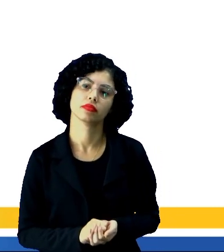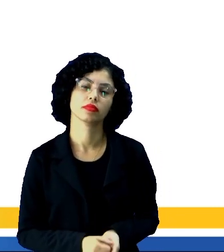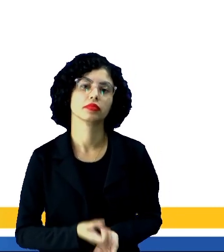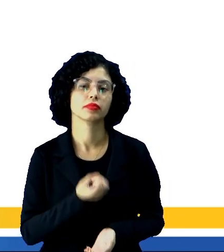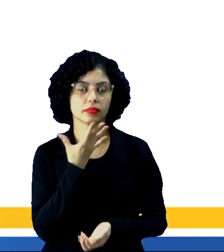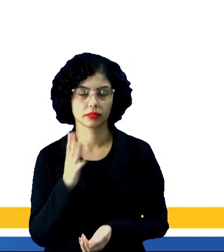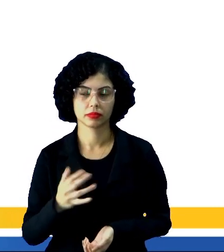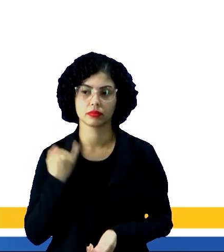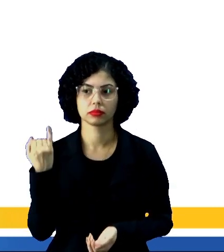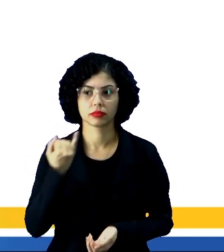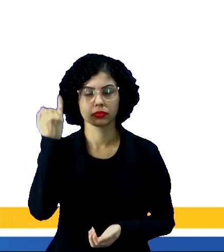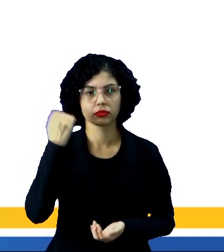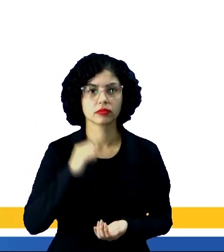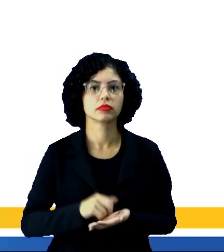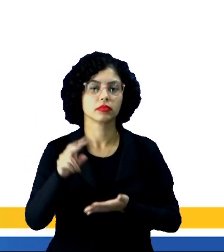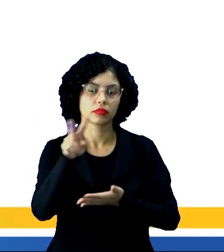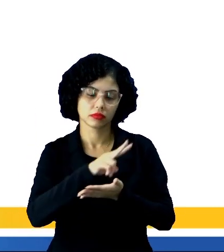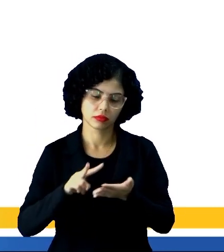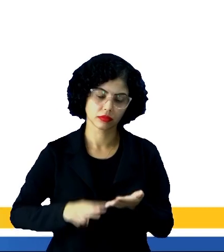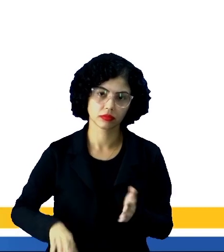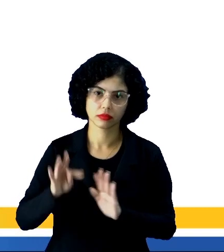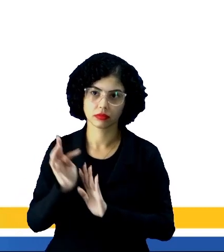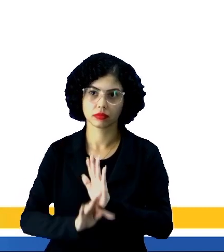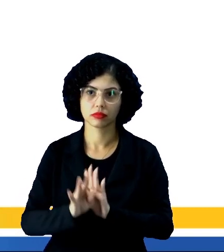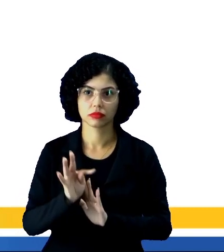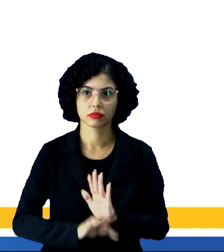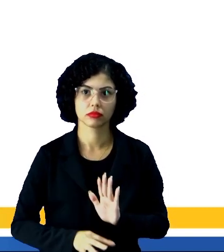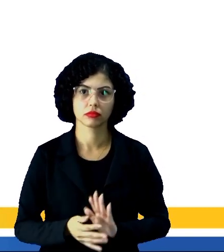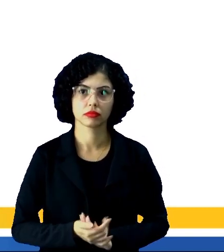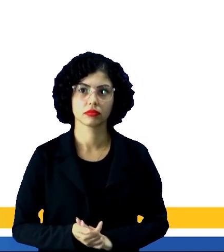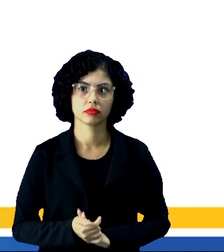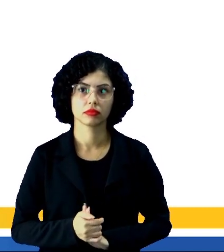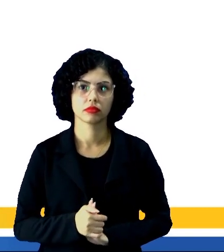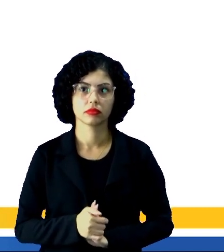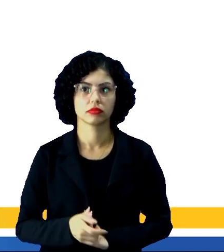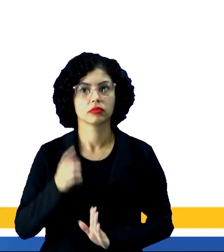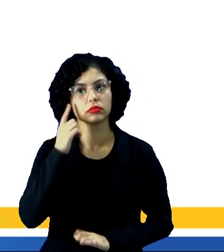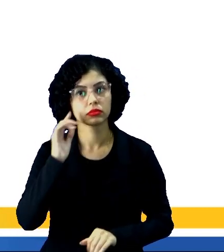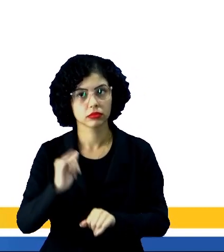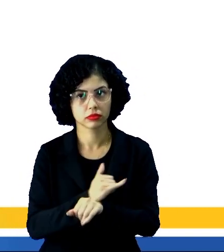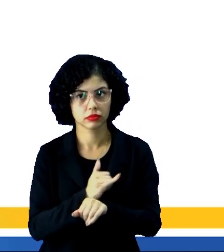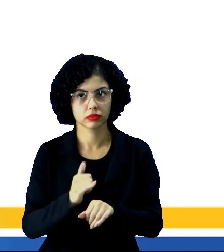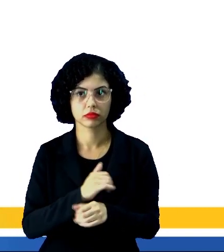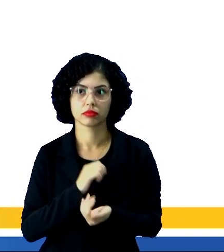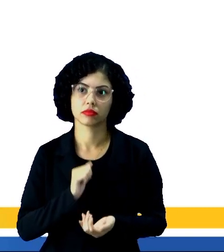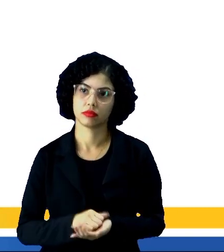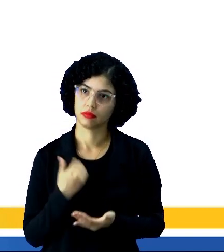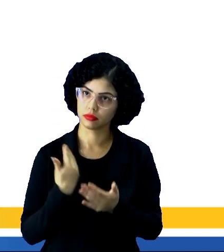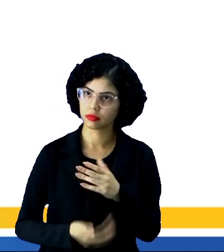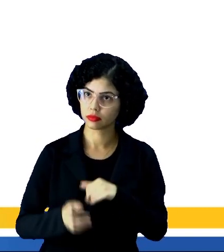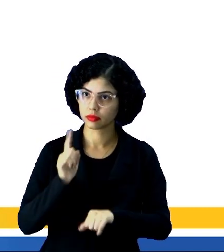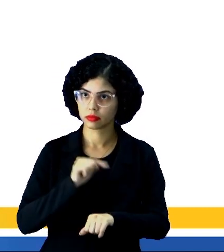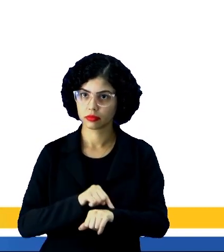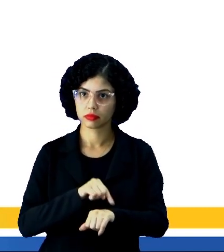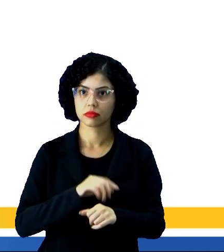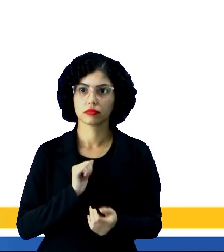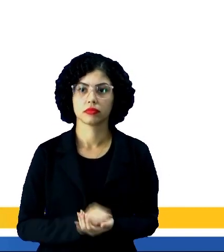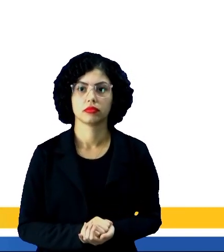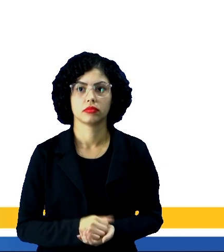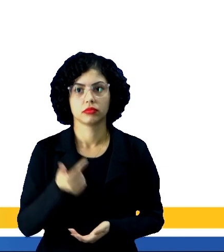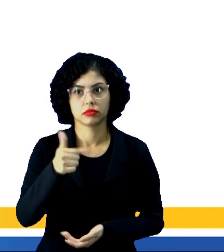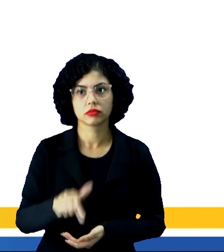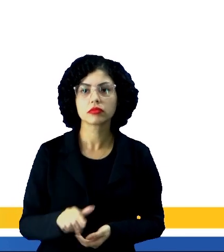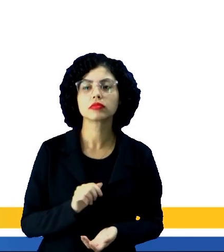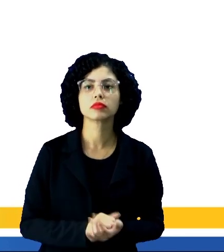Mas é muito importante a releitura de um texto. Você pode pensar que essa estratégia é uma perda de tempo,